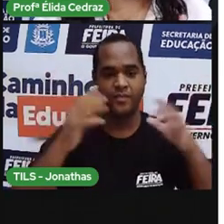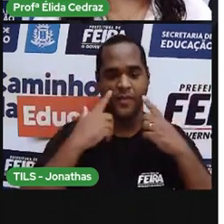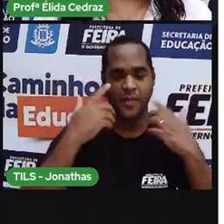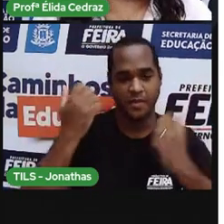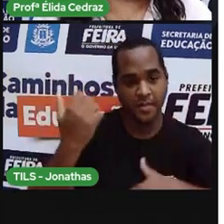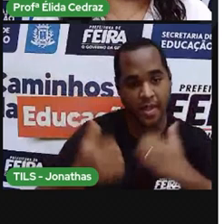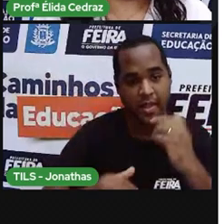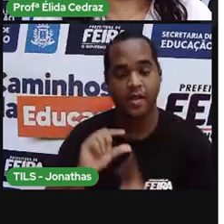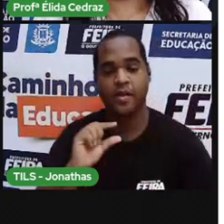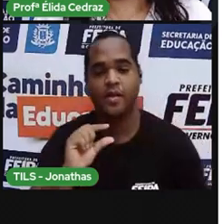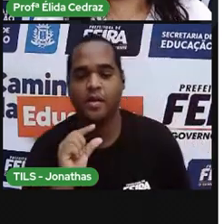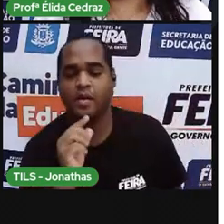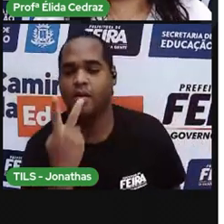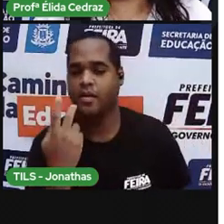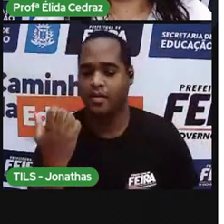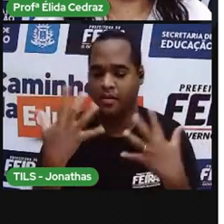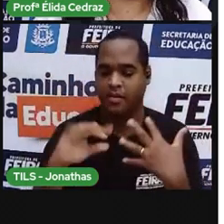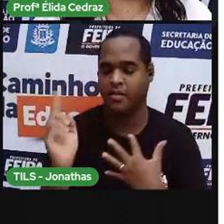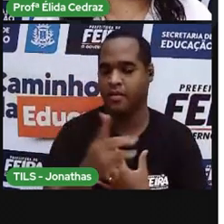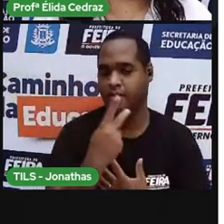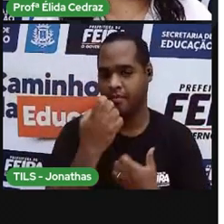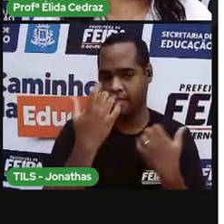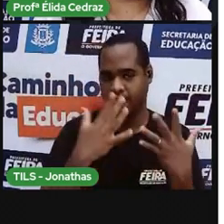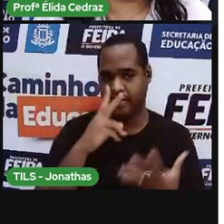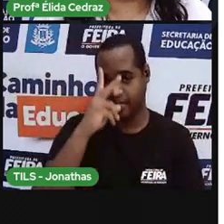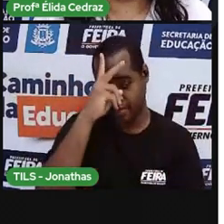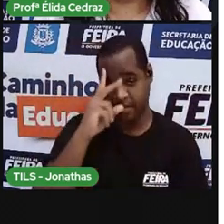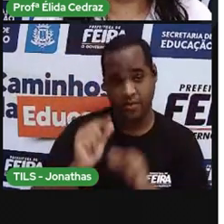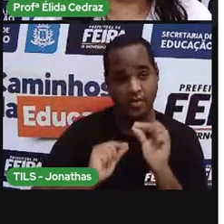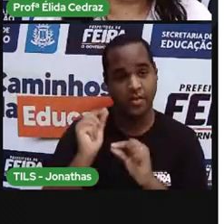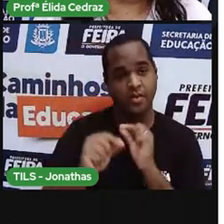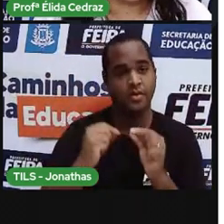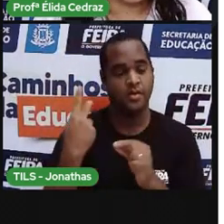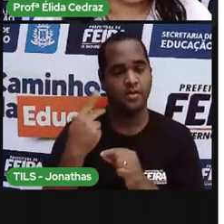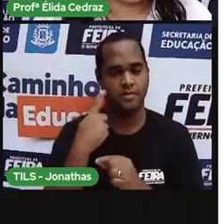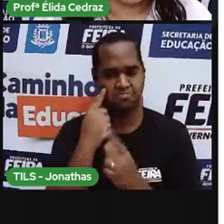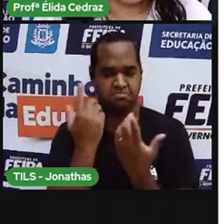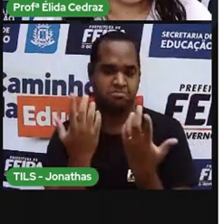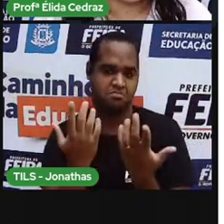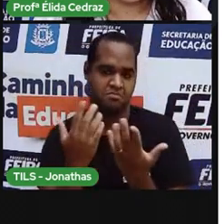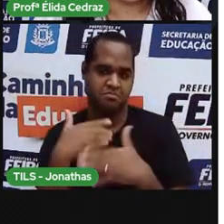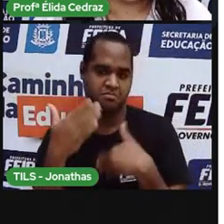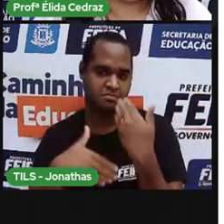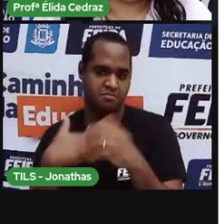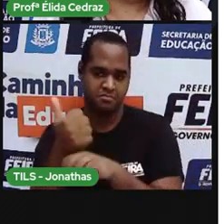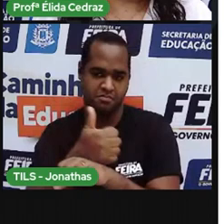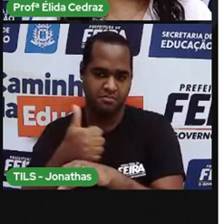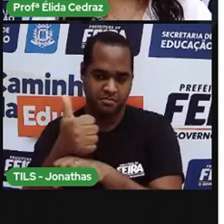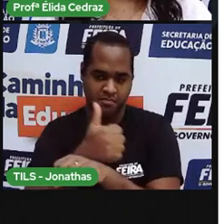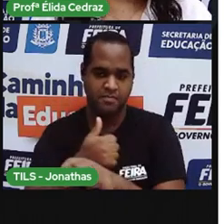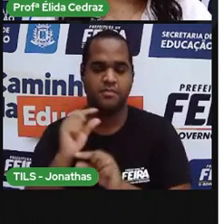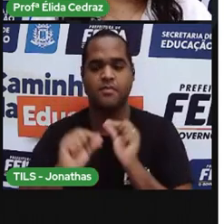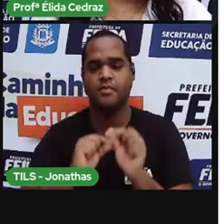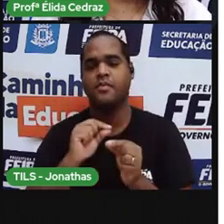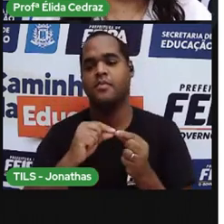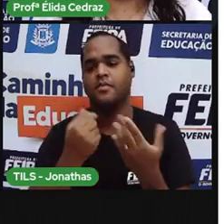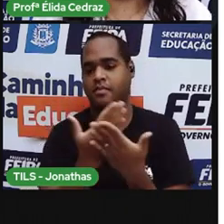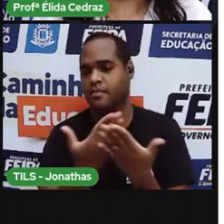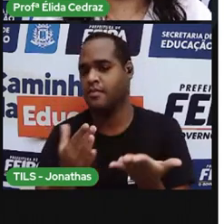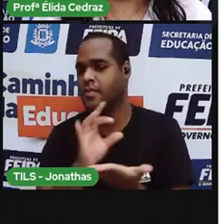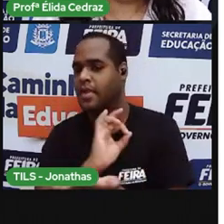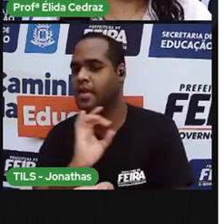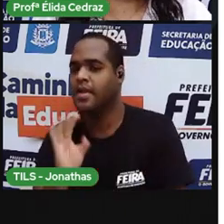Nós vimos na história de Ricardo e de Dona Maria que eles passaram com muitos profissionais. E vocês também